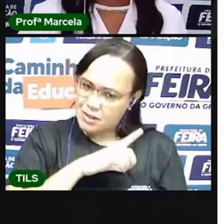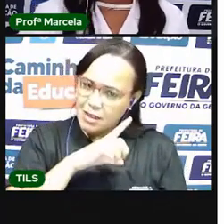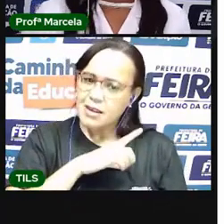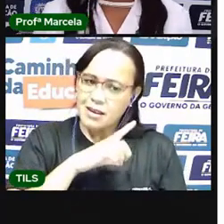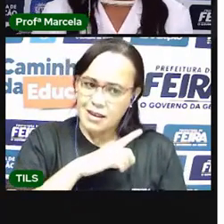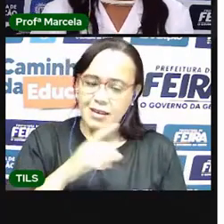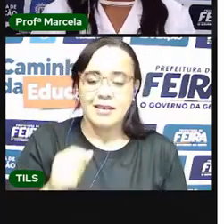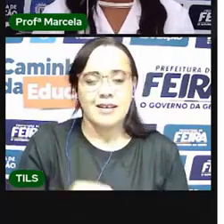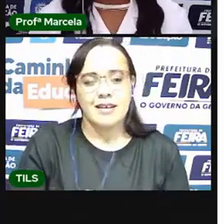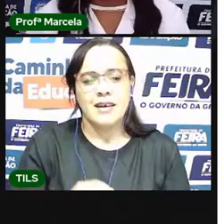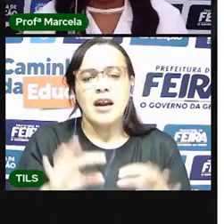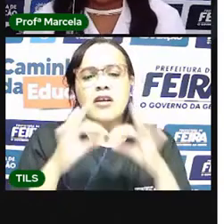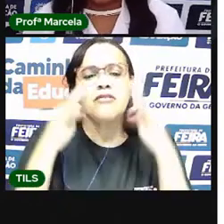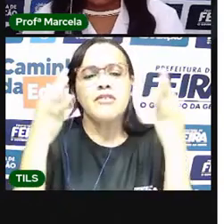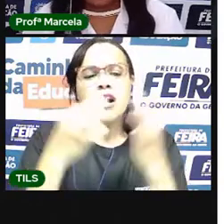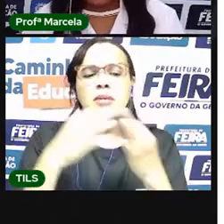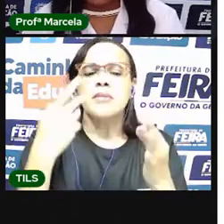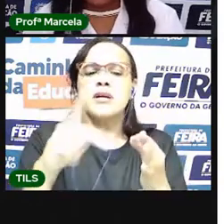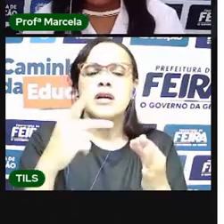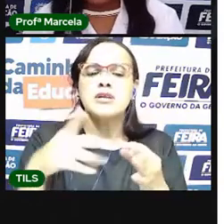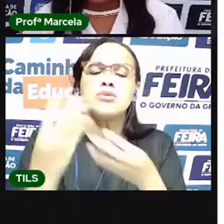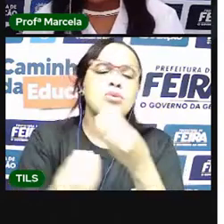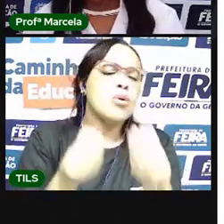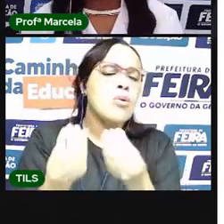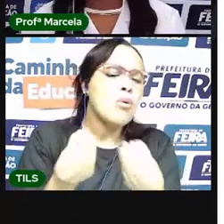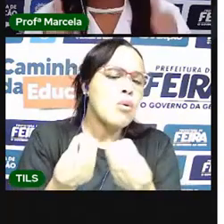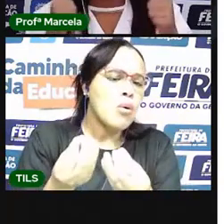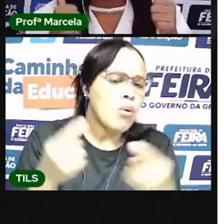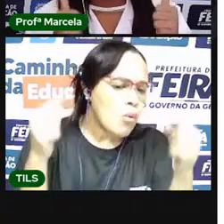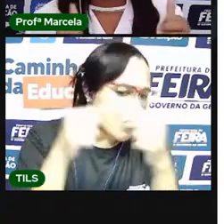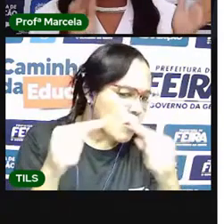Pronto. Conseguiu responder direitinho?